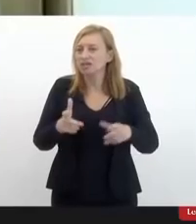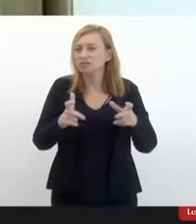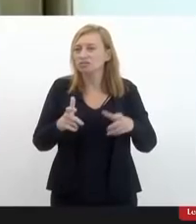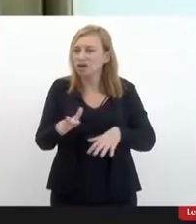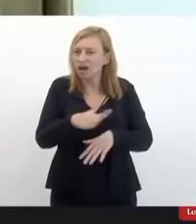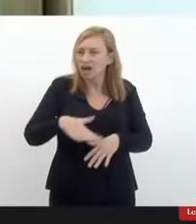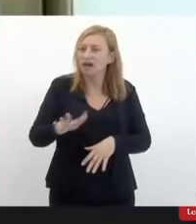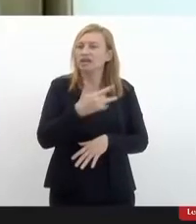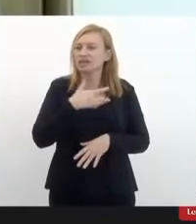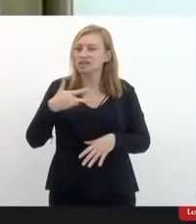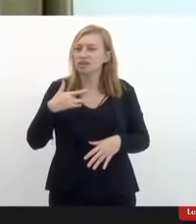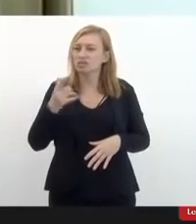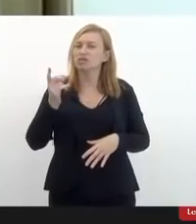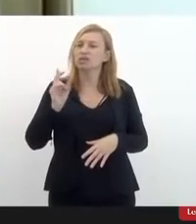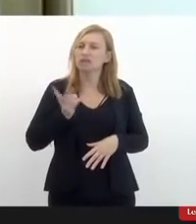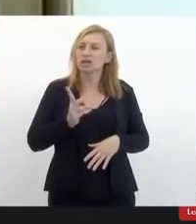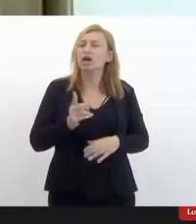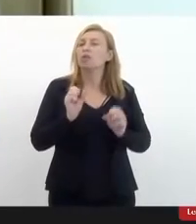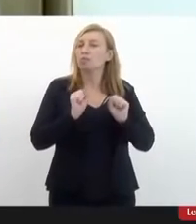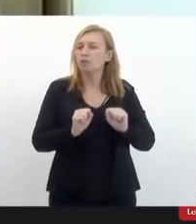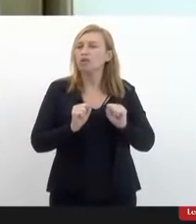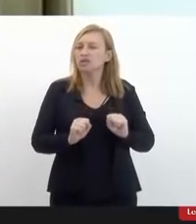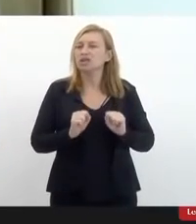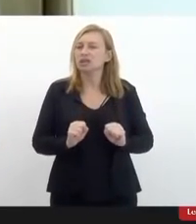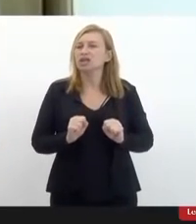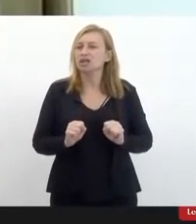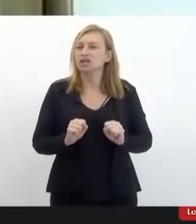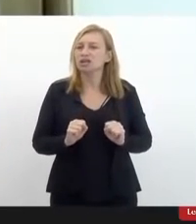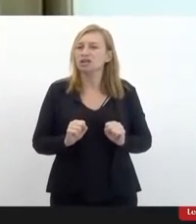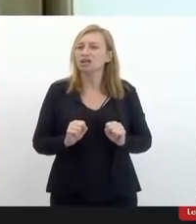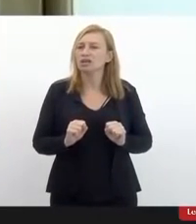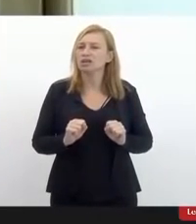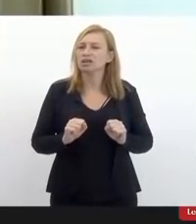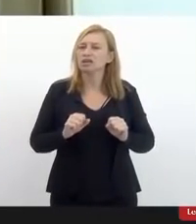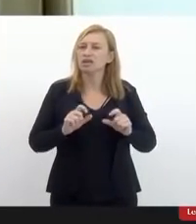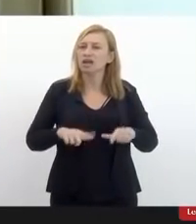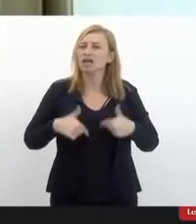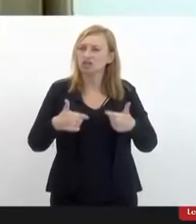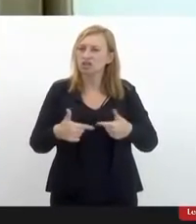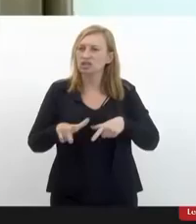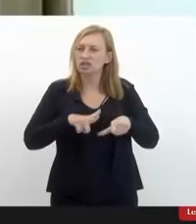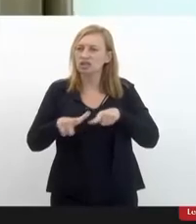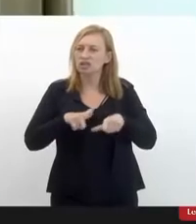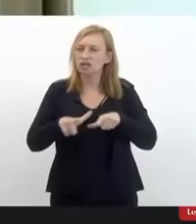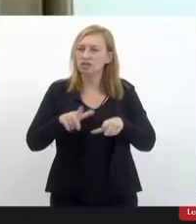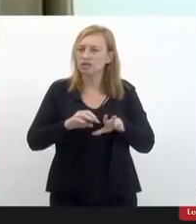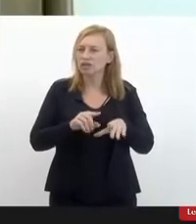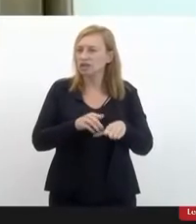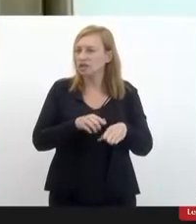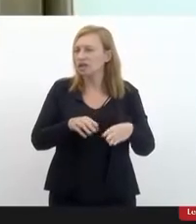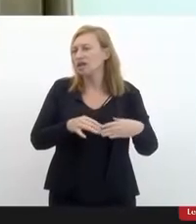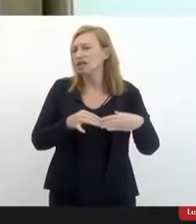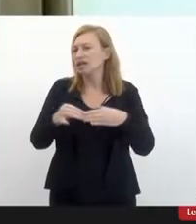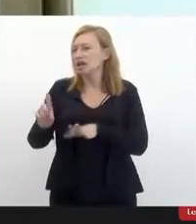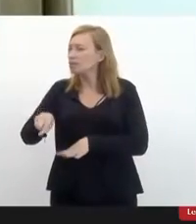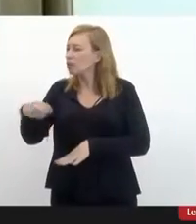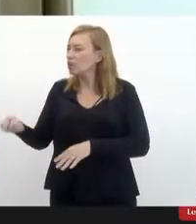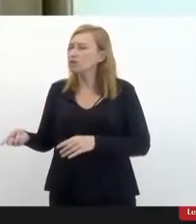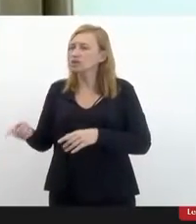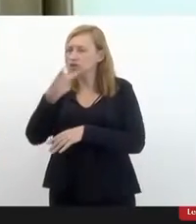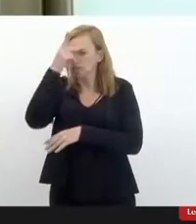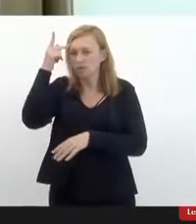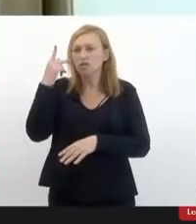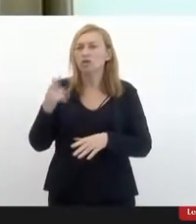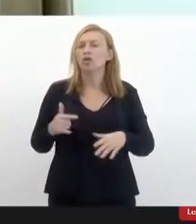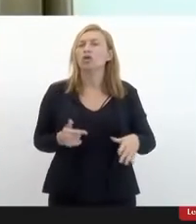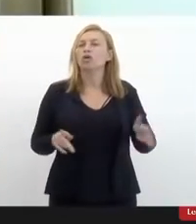podendo essa força de trabalho ser dirigida para outras pessoas. Então, o projeto,